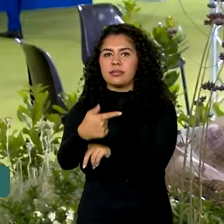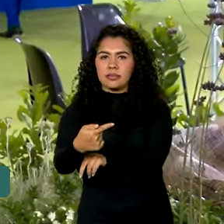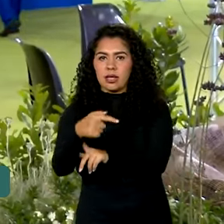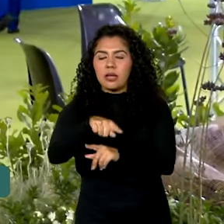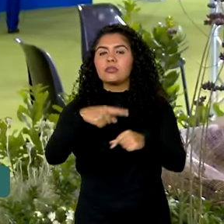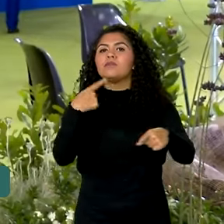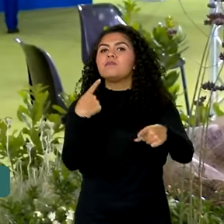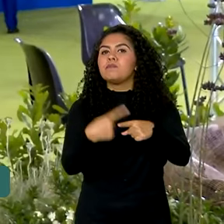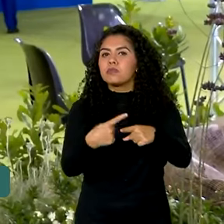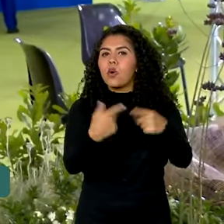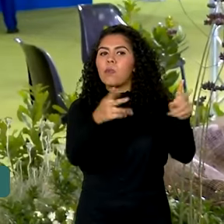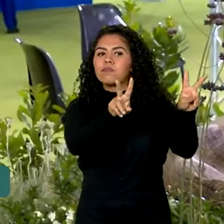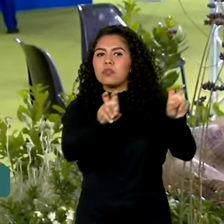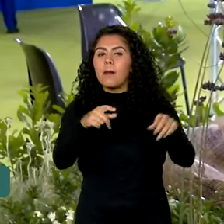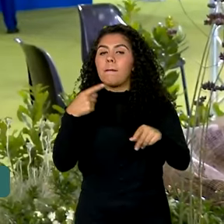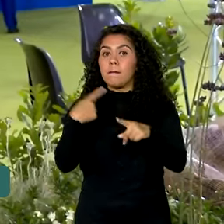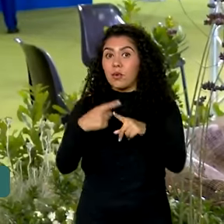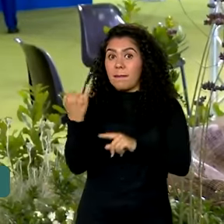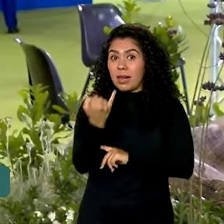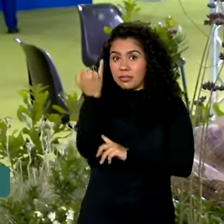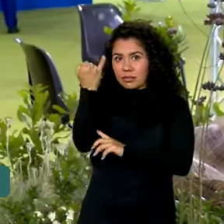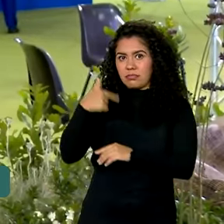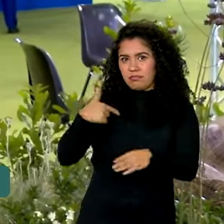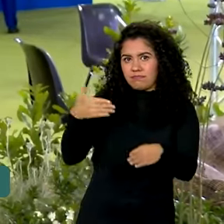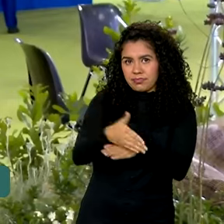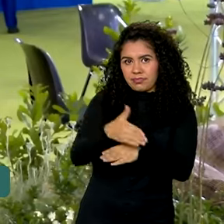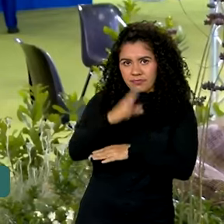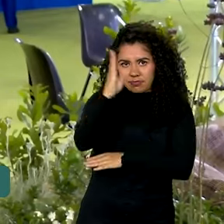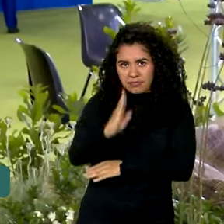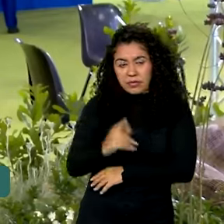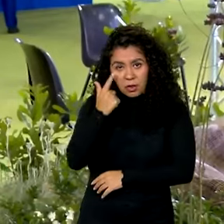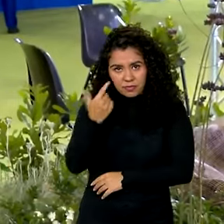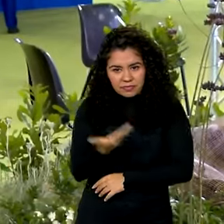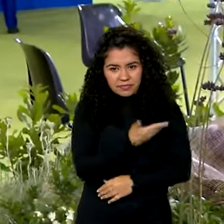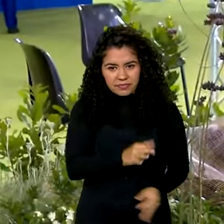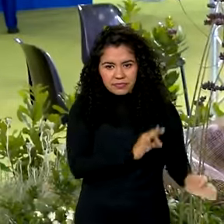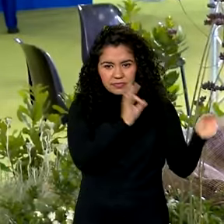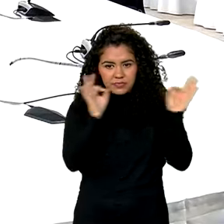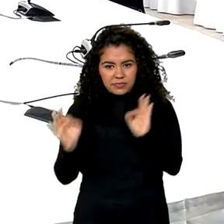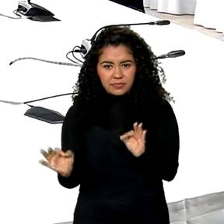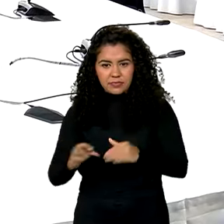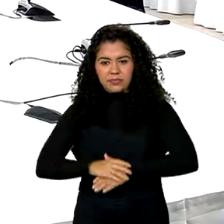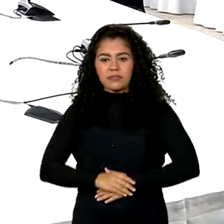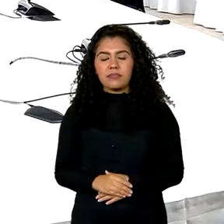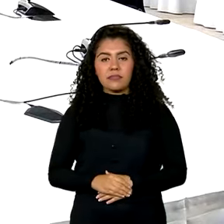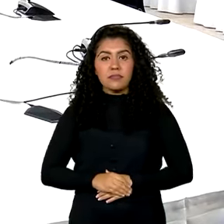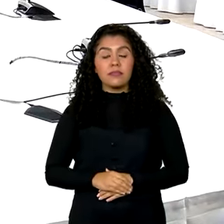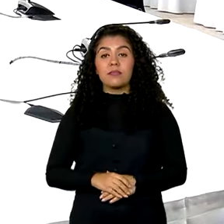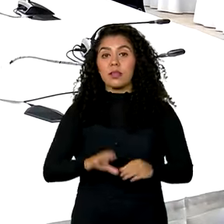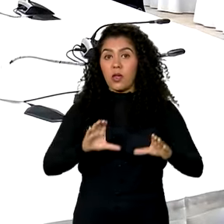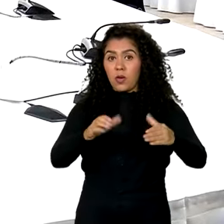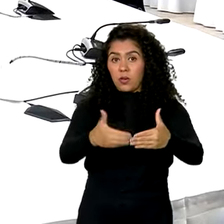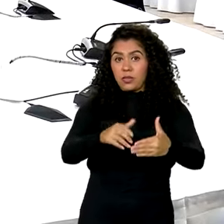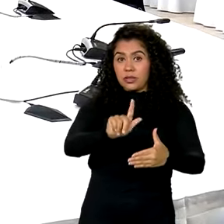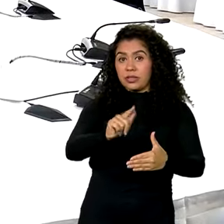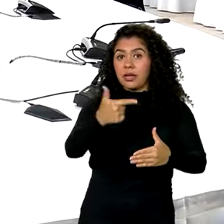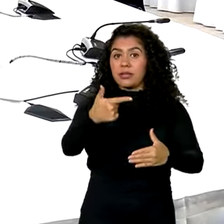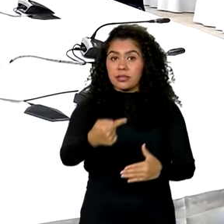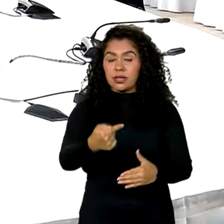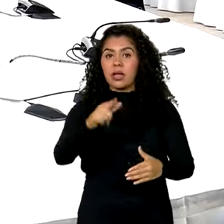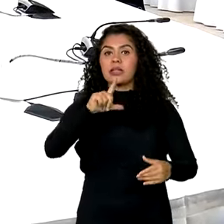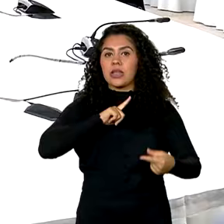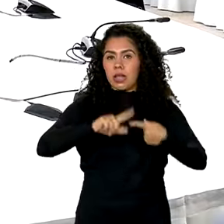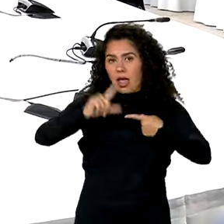da participação do Brasil nessa cúpula. Vamos assistir. O G7 é composto por